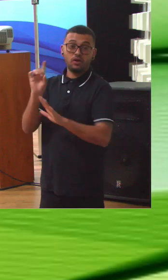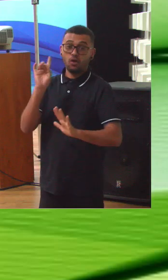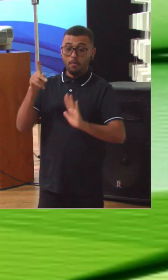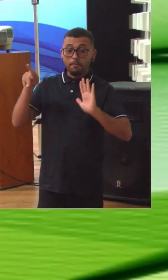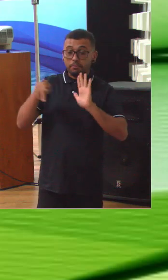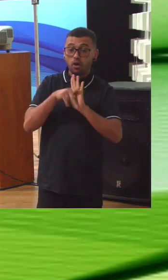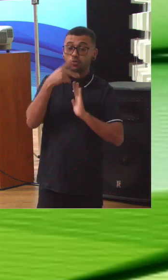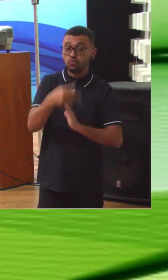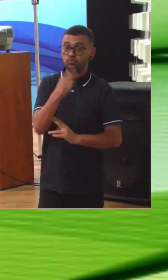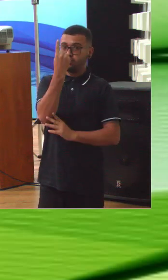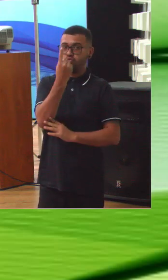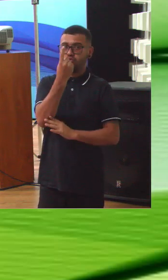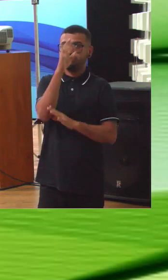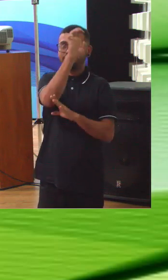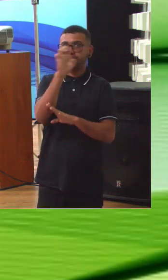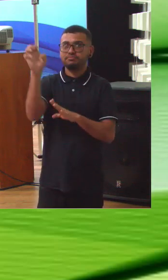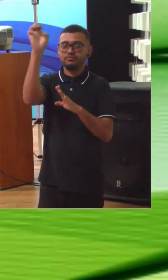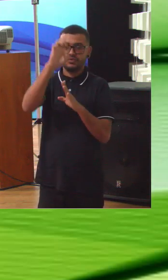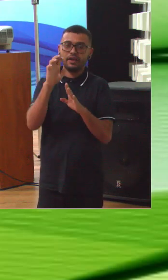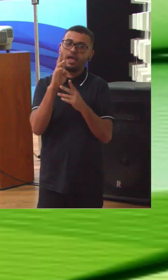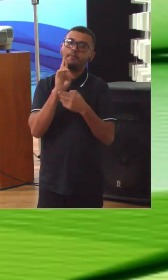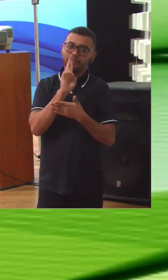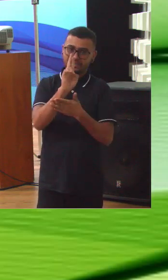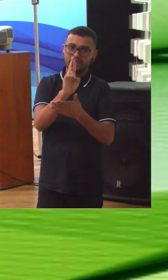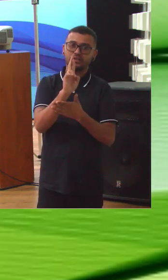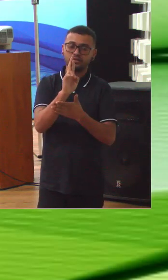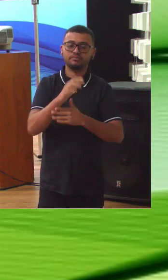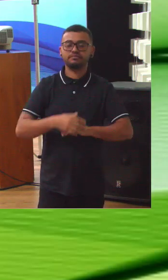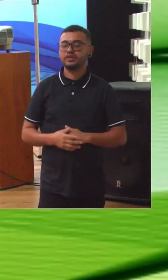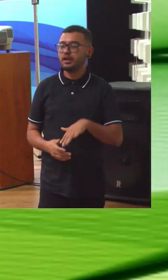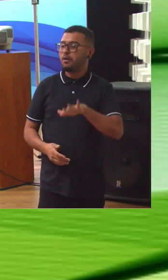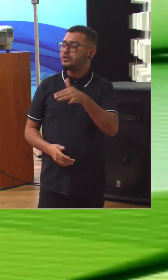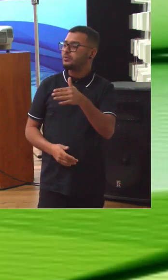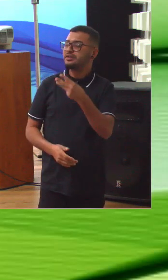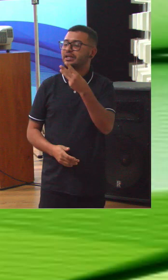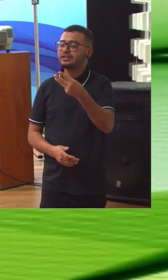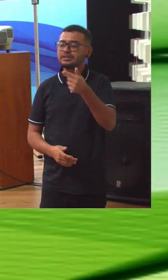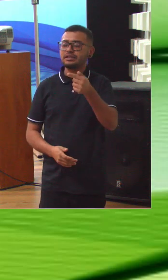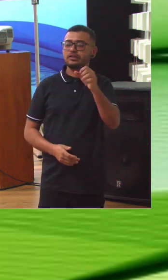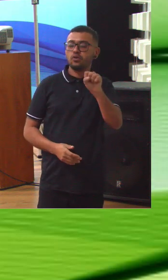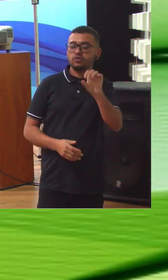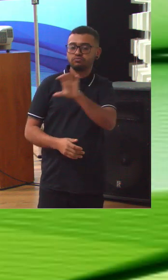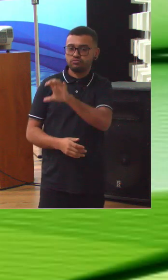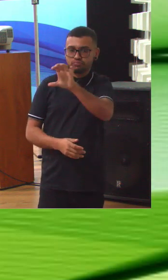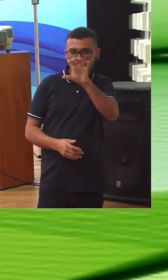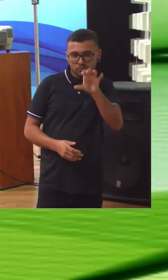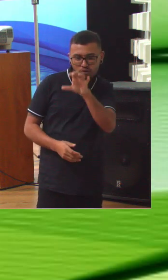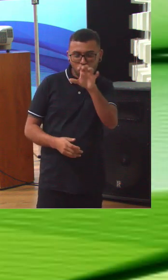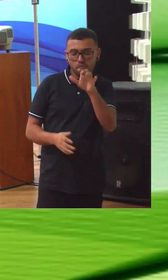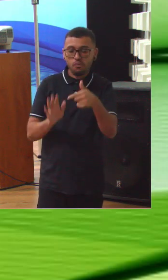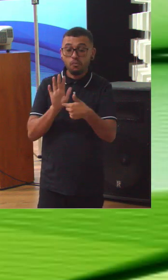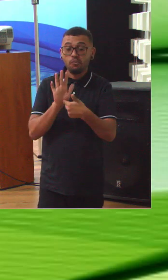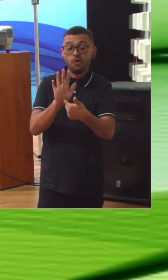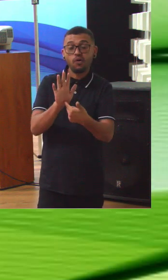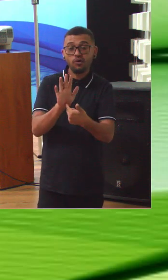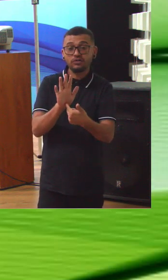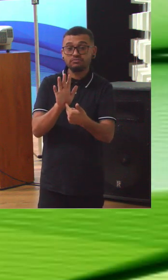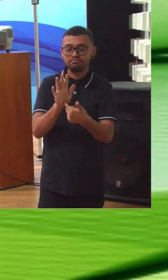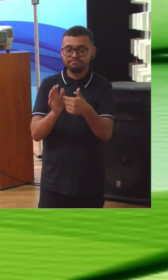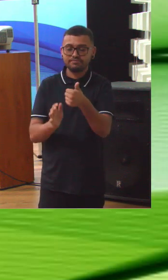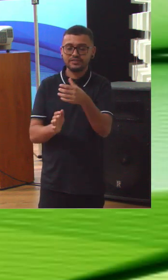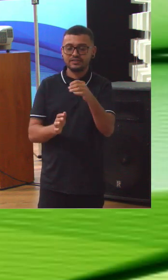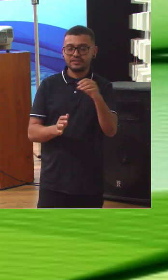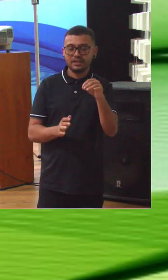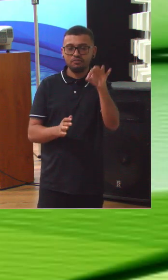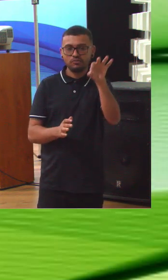Receita representando todo aquele segmento. Então, temos 378 organizações que representam hoje 100